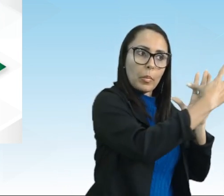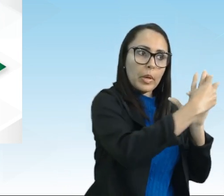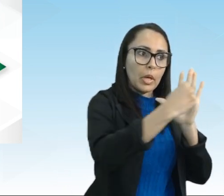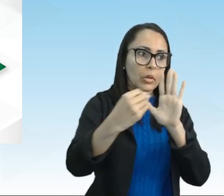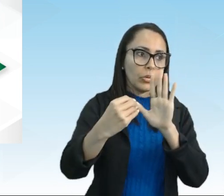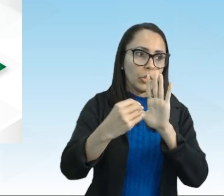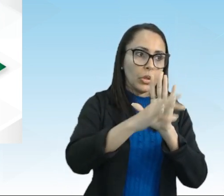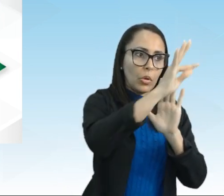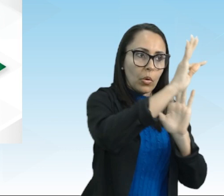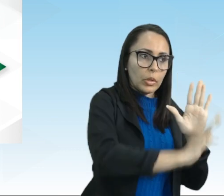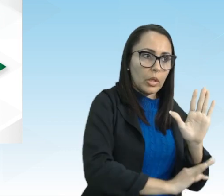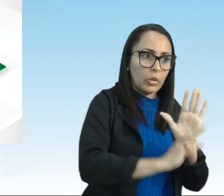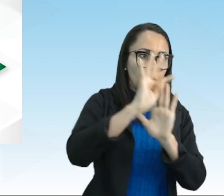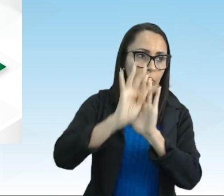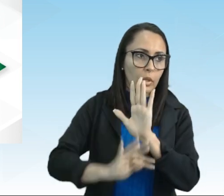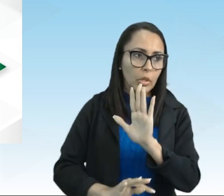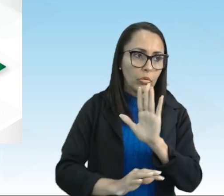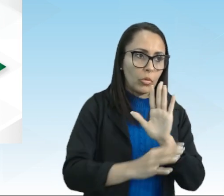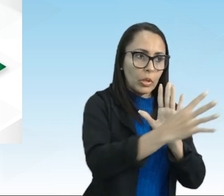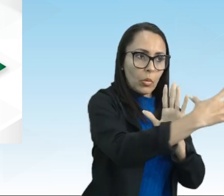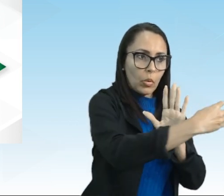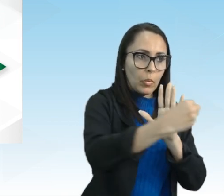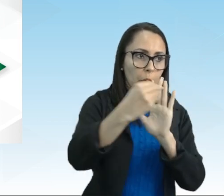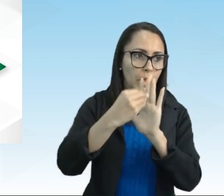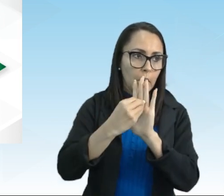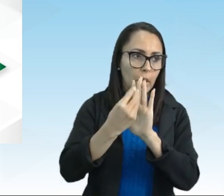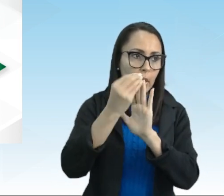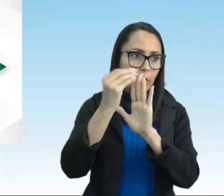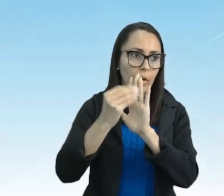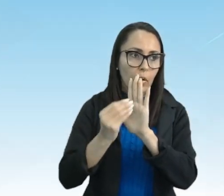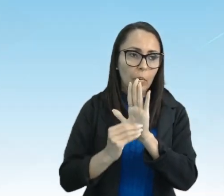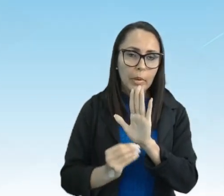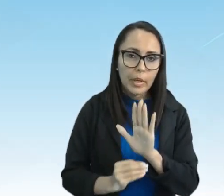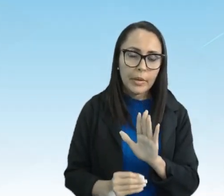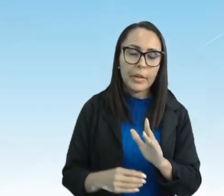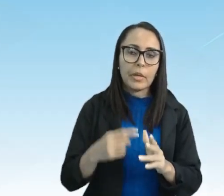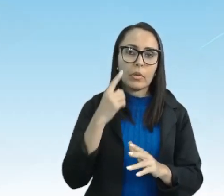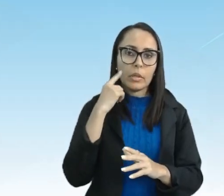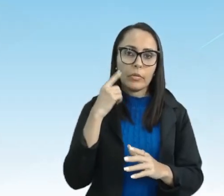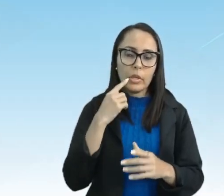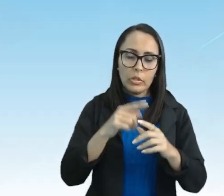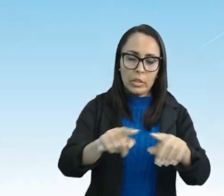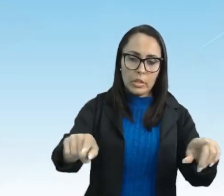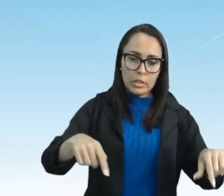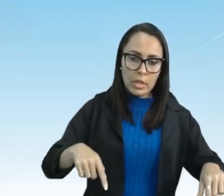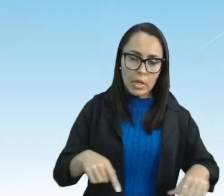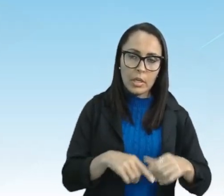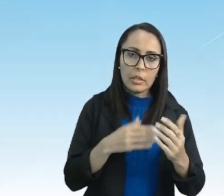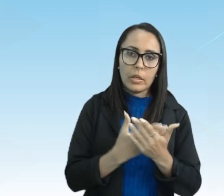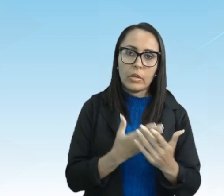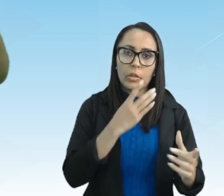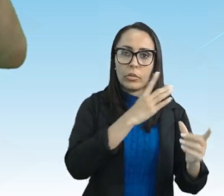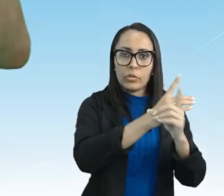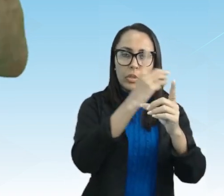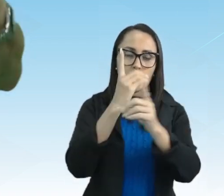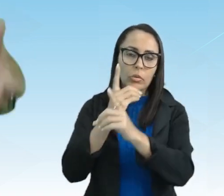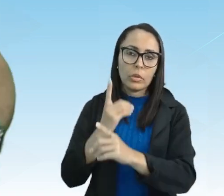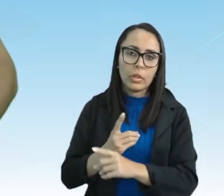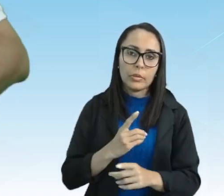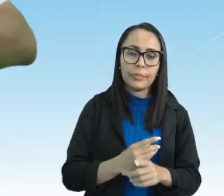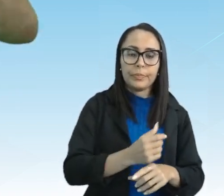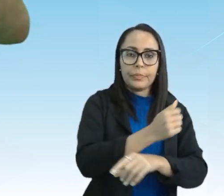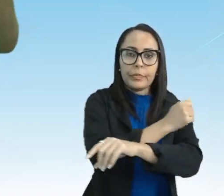estudantes sabem fazer isso muitas vezes chegamos a sala de aula e nós encontramos os